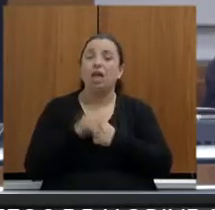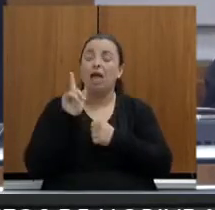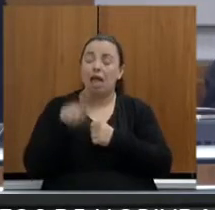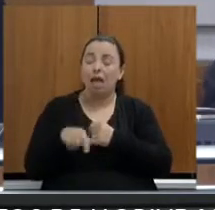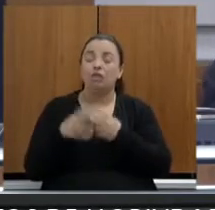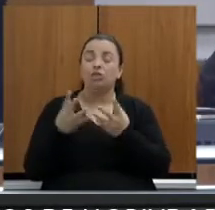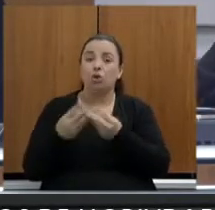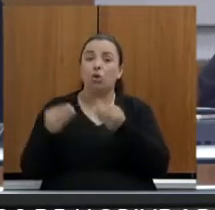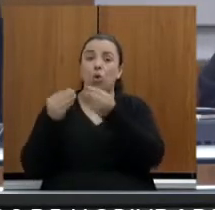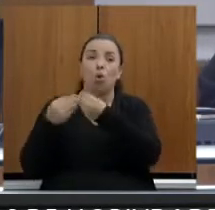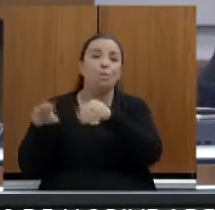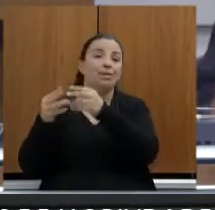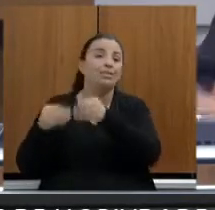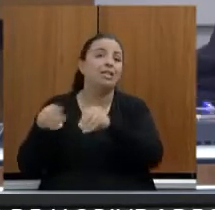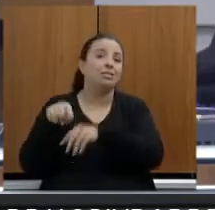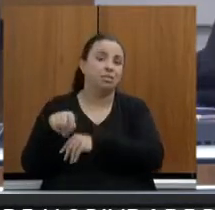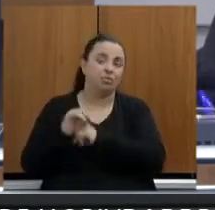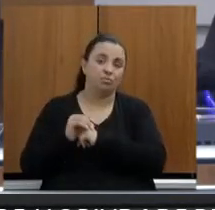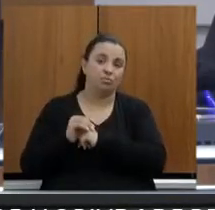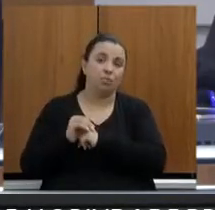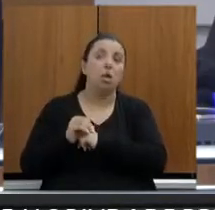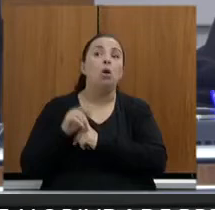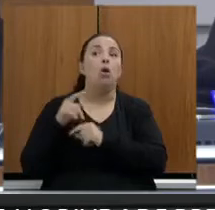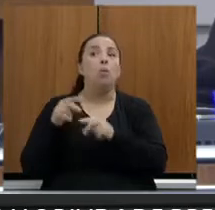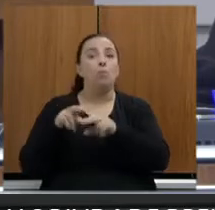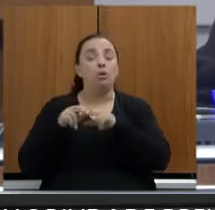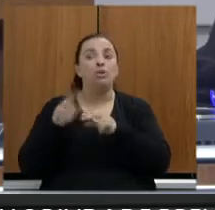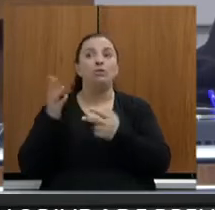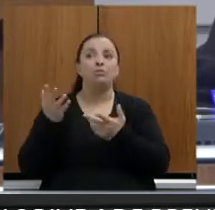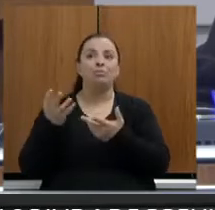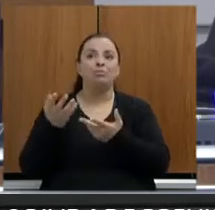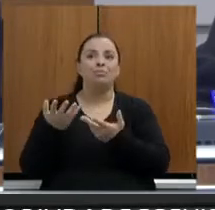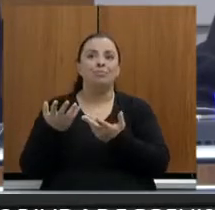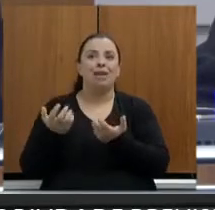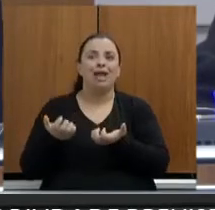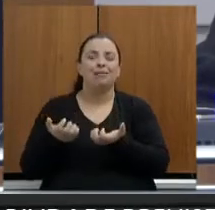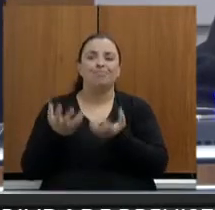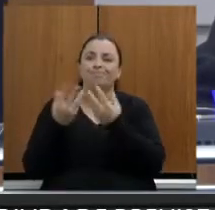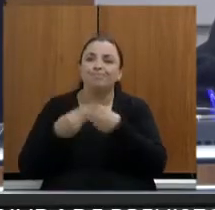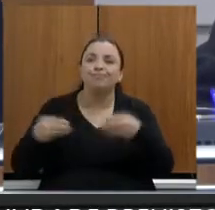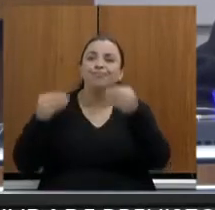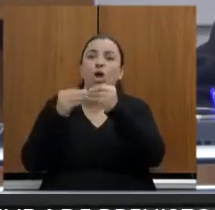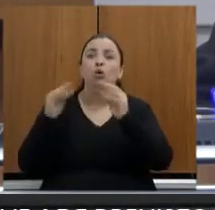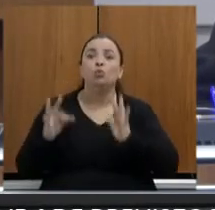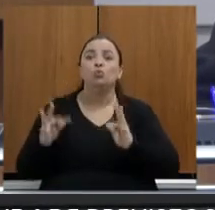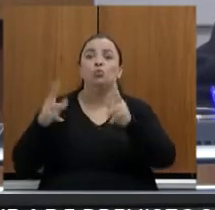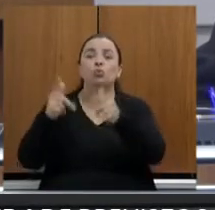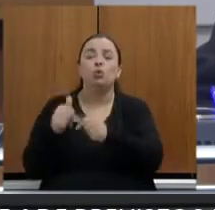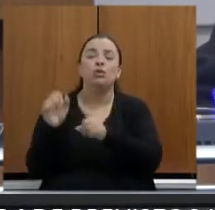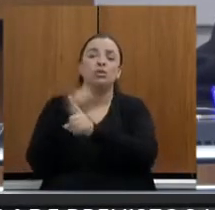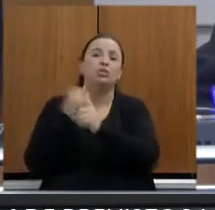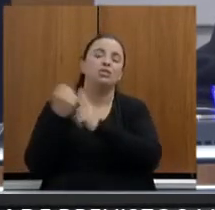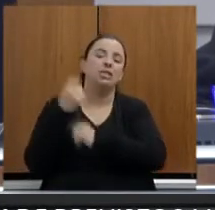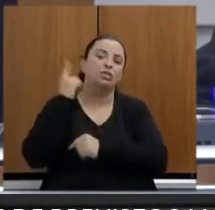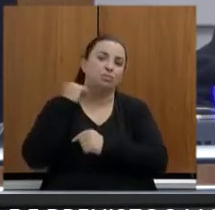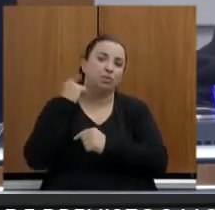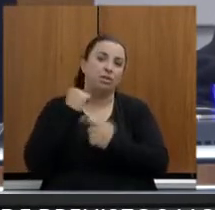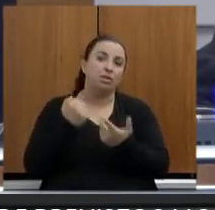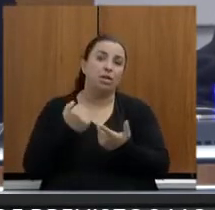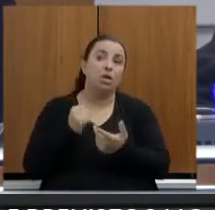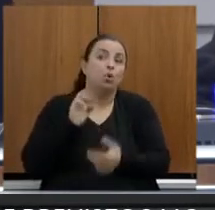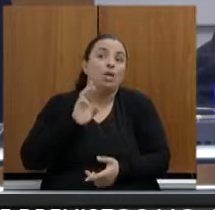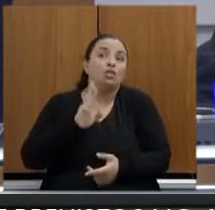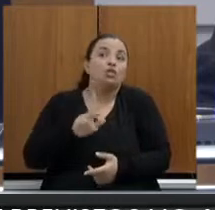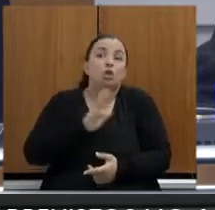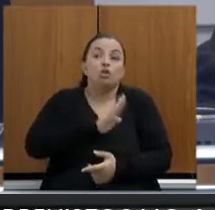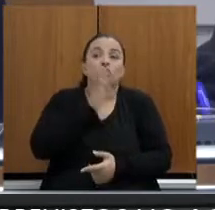toda a sociedade mineira. E esse é o motivo pelo qual esses recursos não necessariamente são investidos na região impactada.